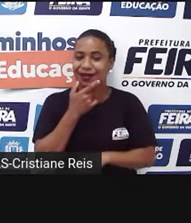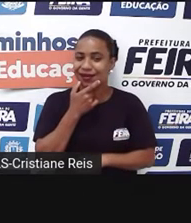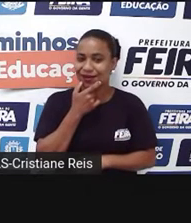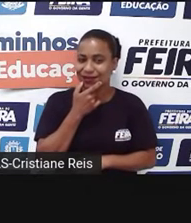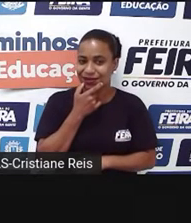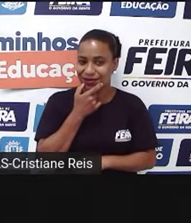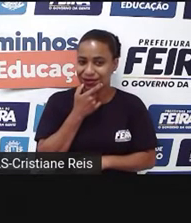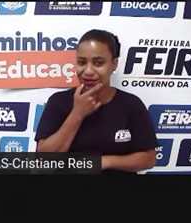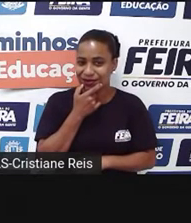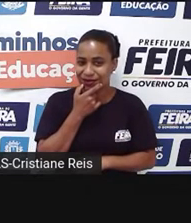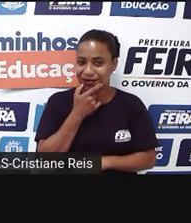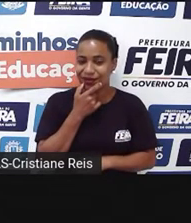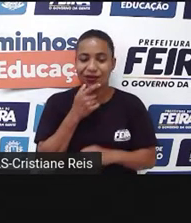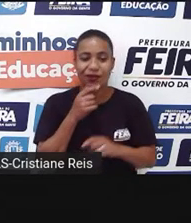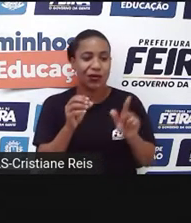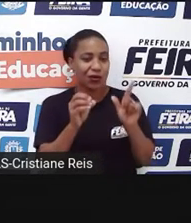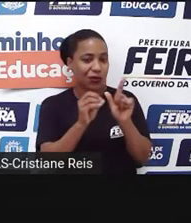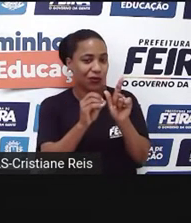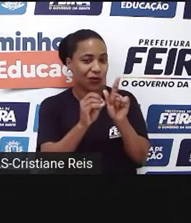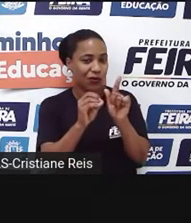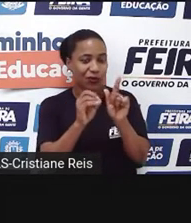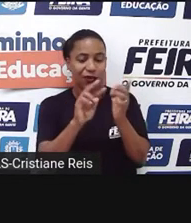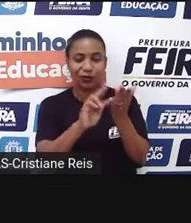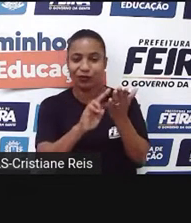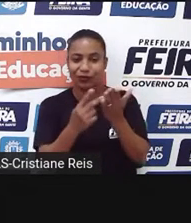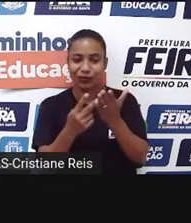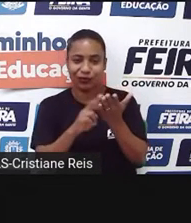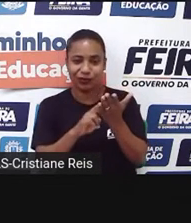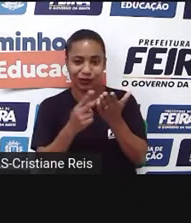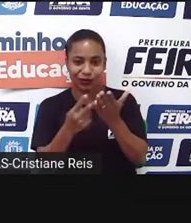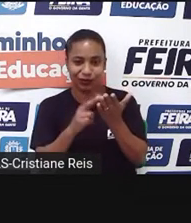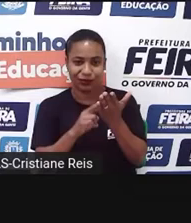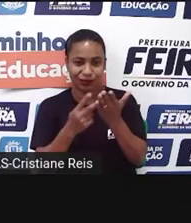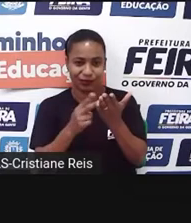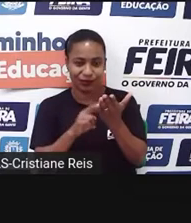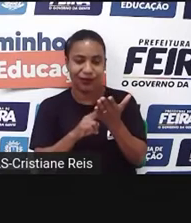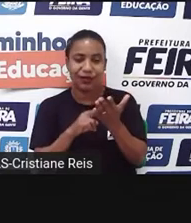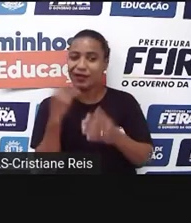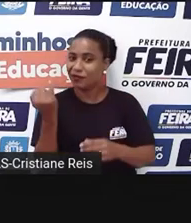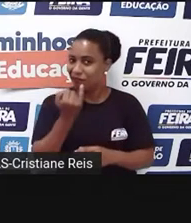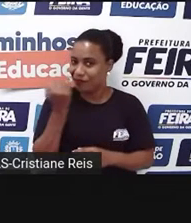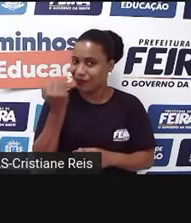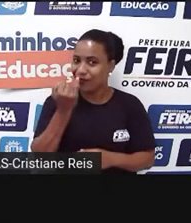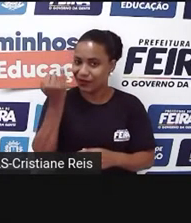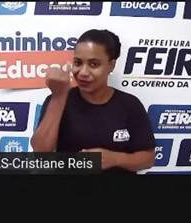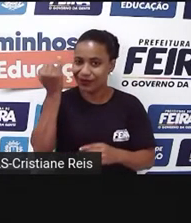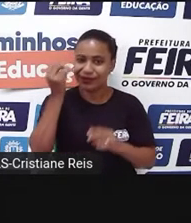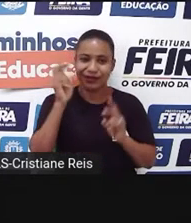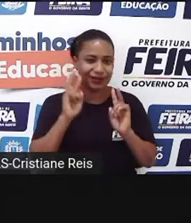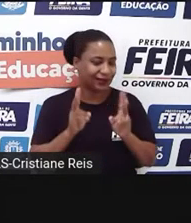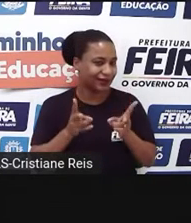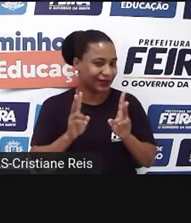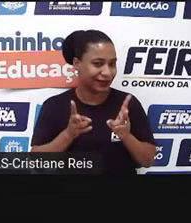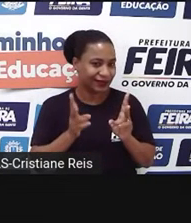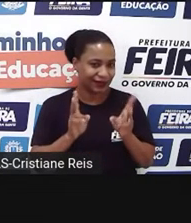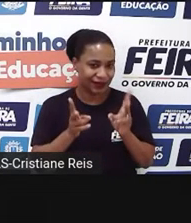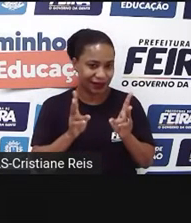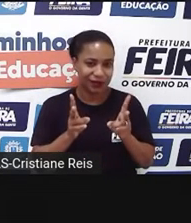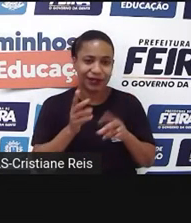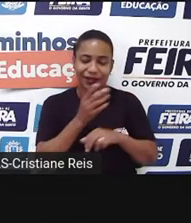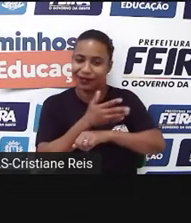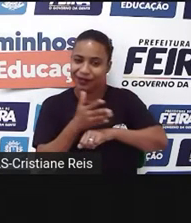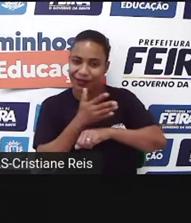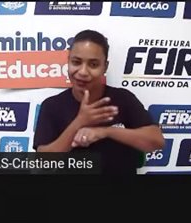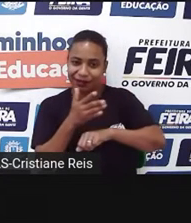vocês o Google Tradutor, porque é importante. Lembra que eu sempre estou dando essa dica para vocês? Sempre que vocês quiserem praticar o